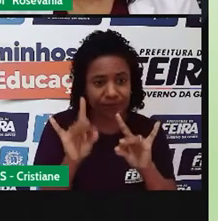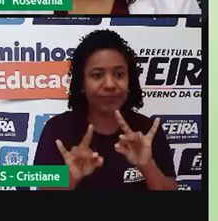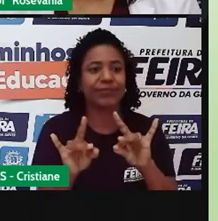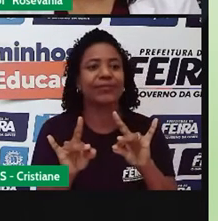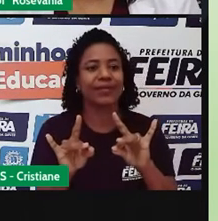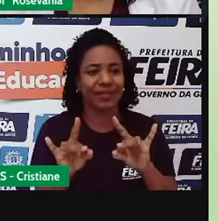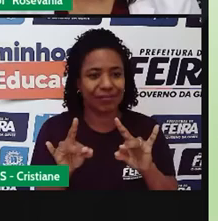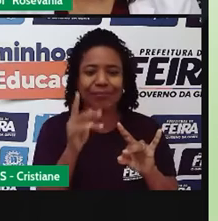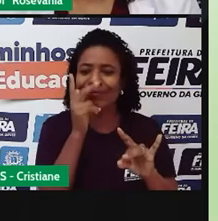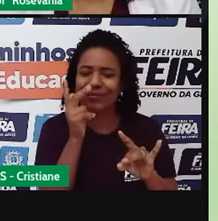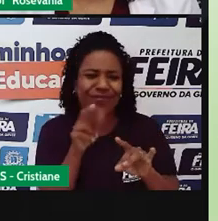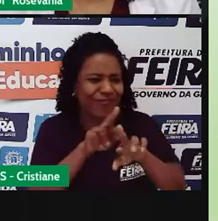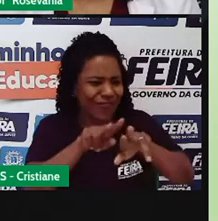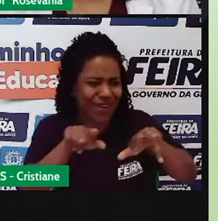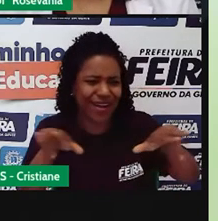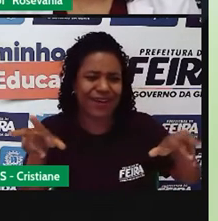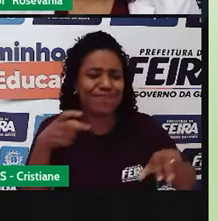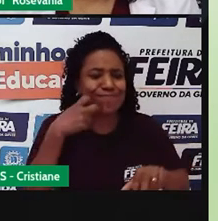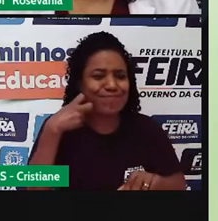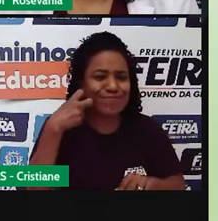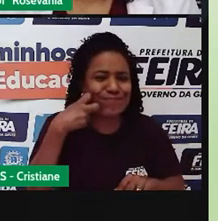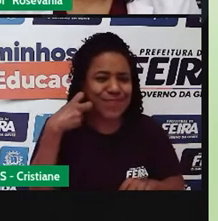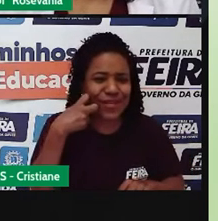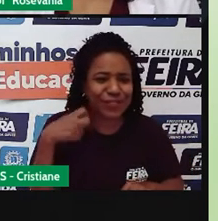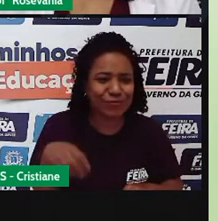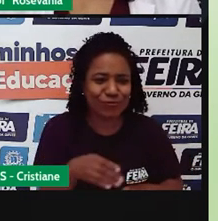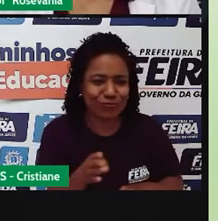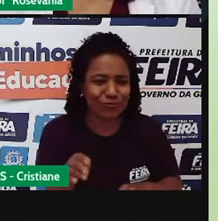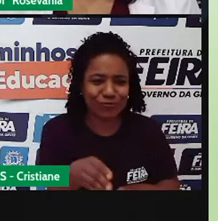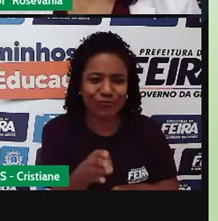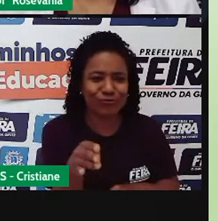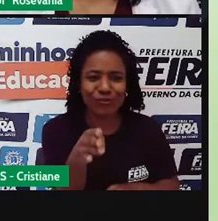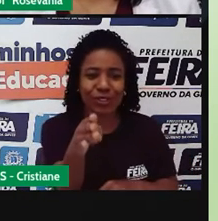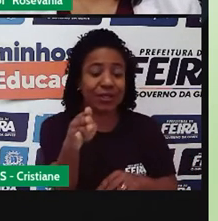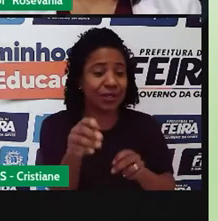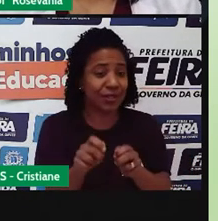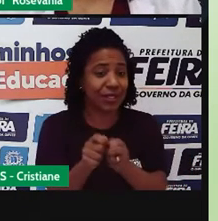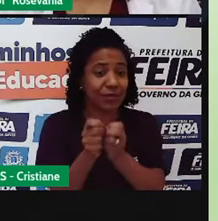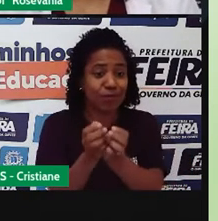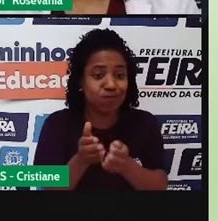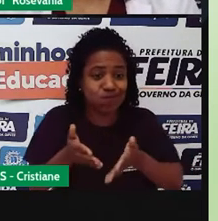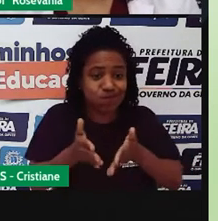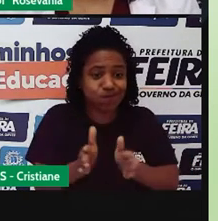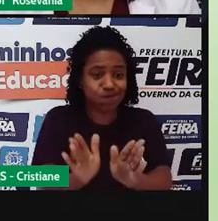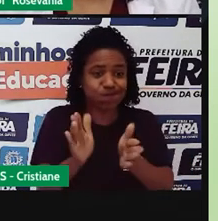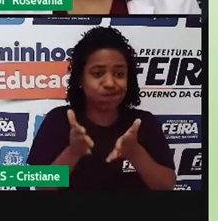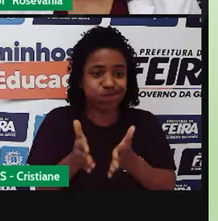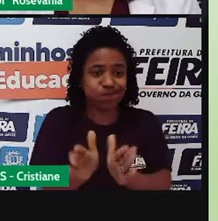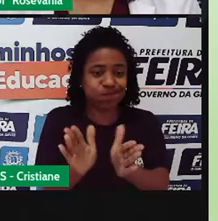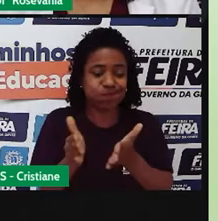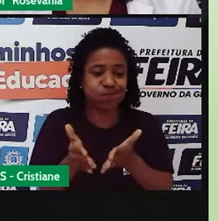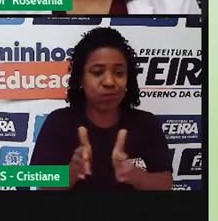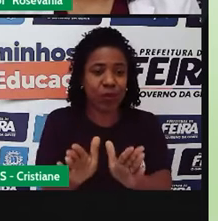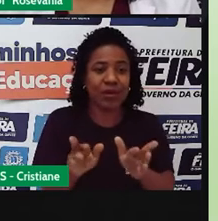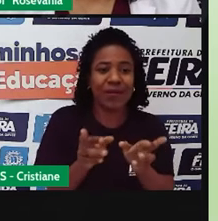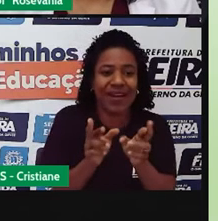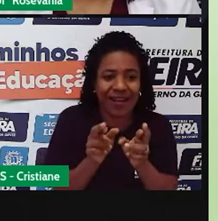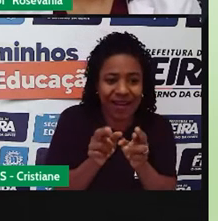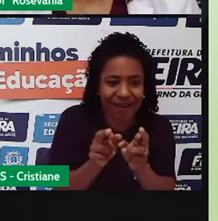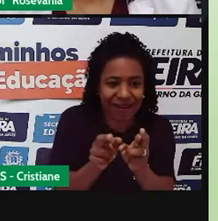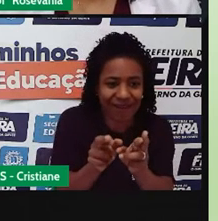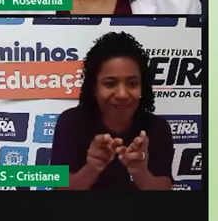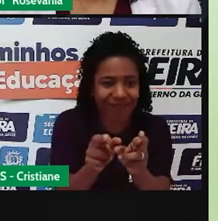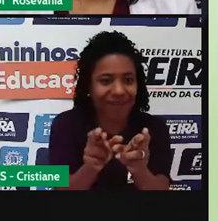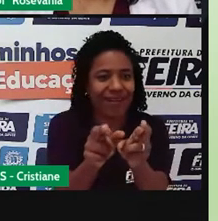considerados bebeçários, né, muitos peixes vêm se reproduzir aí, a gente encontra também muitos animais, né, exemplos de caranguejos,